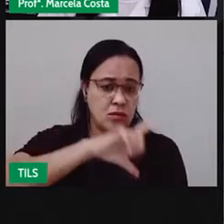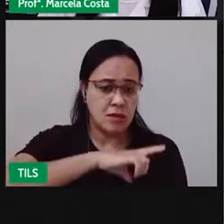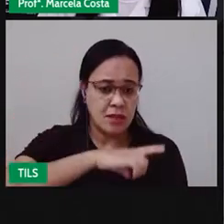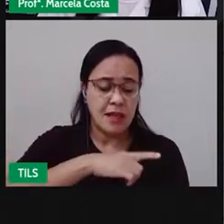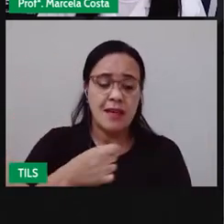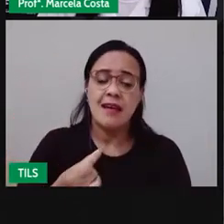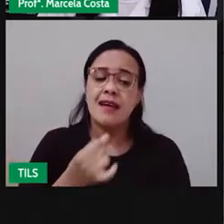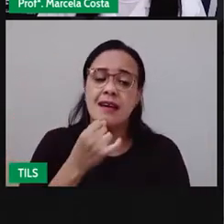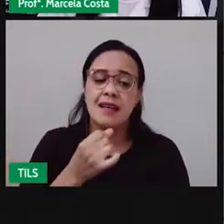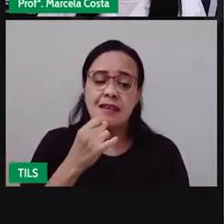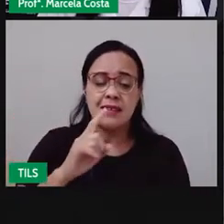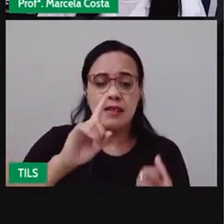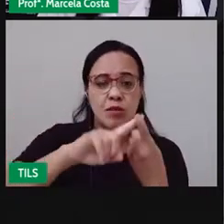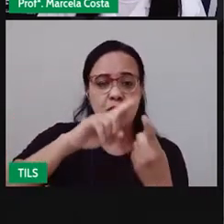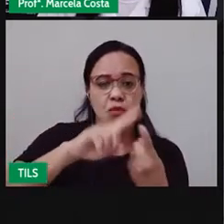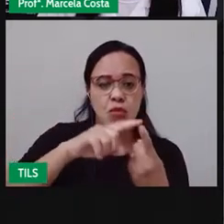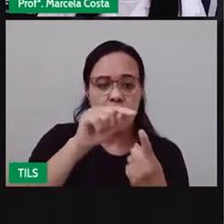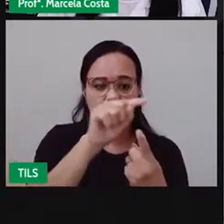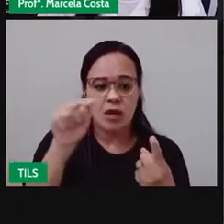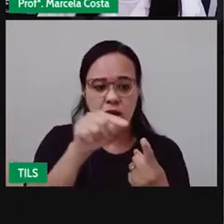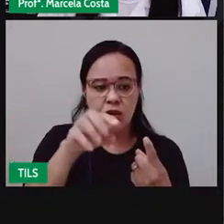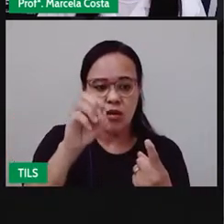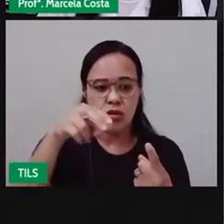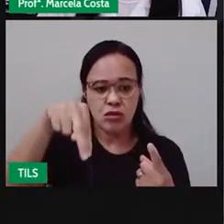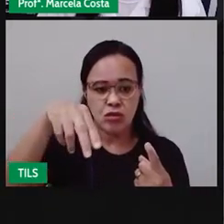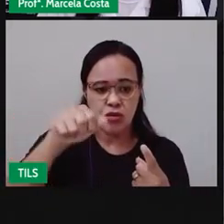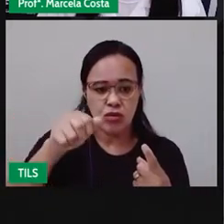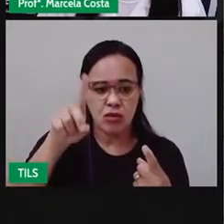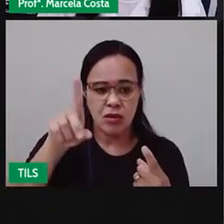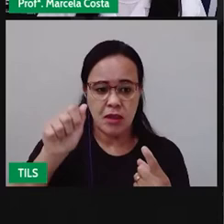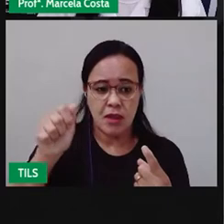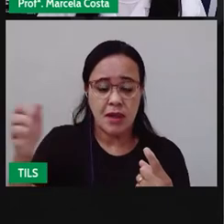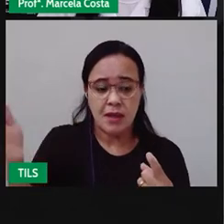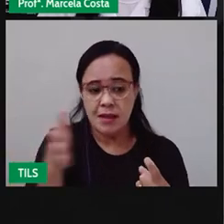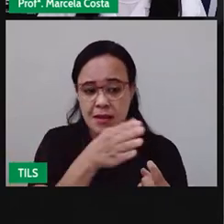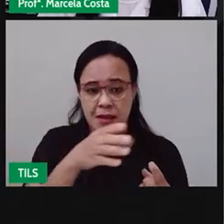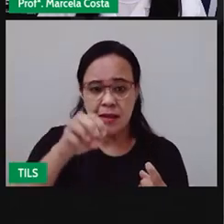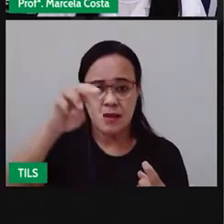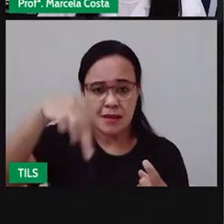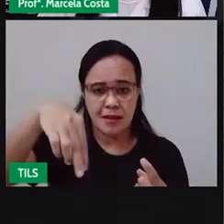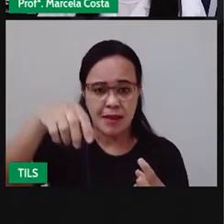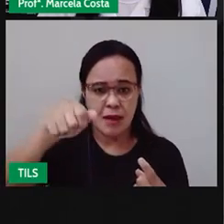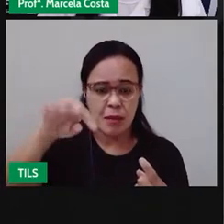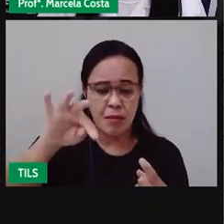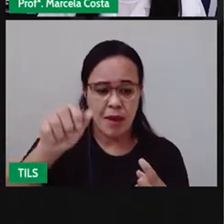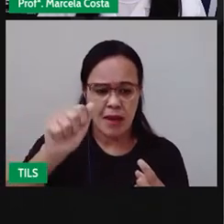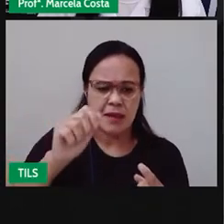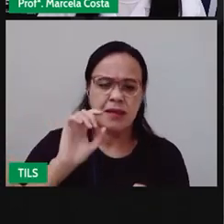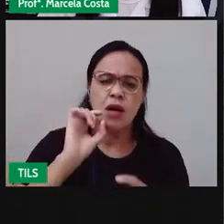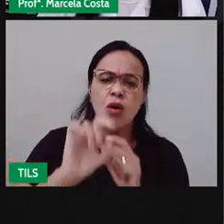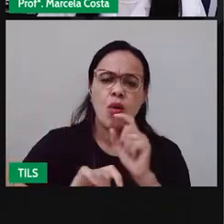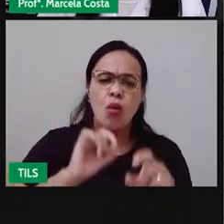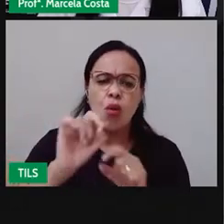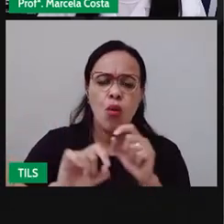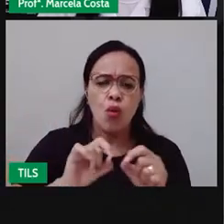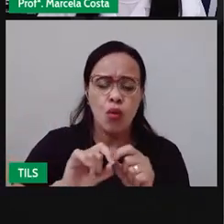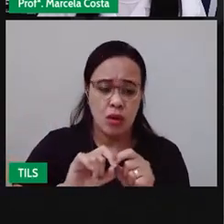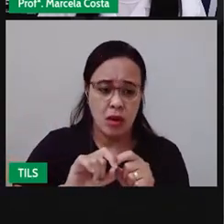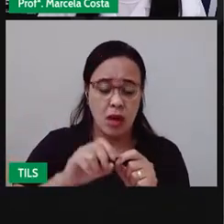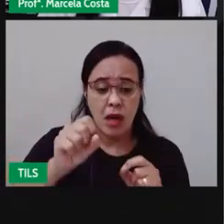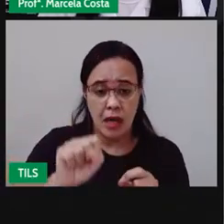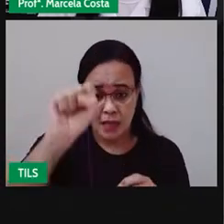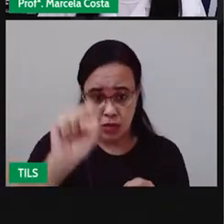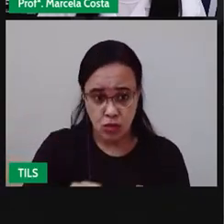corresponde, basicamente, ao litoral que se estende do Rio Grande do Norte até o sul da Bahia, onde